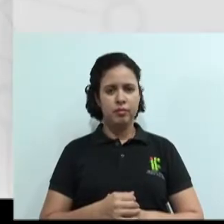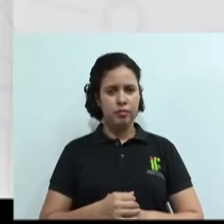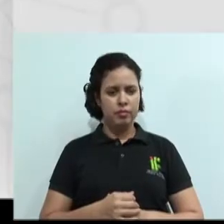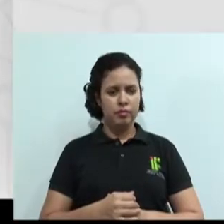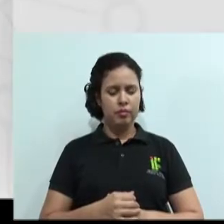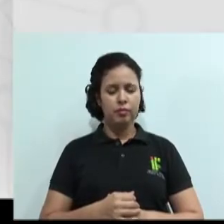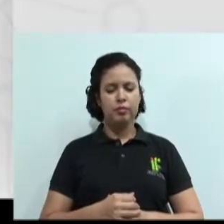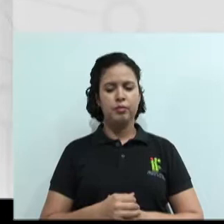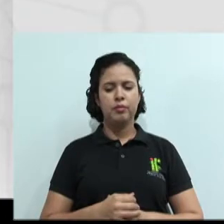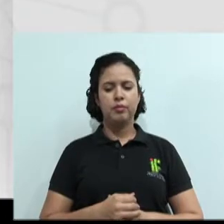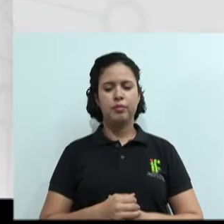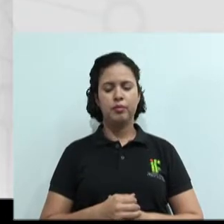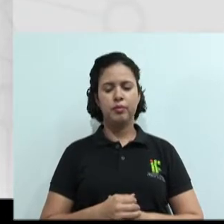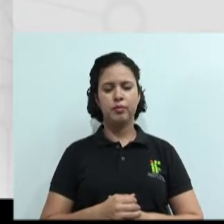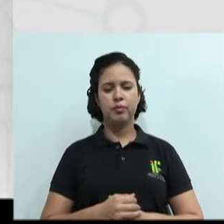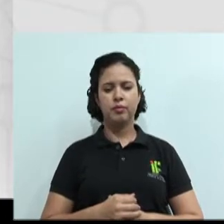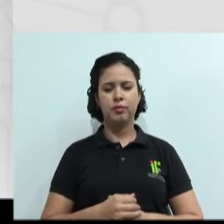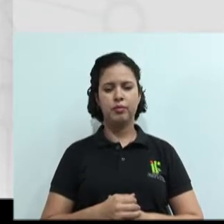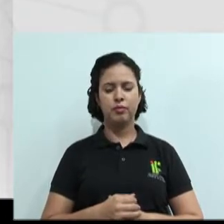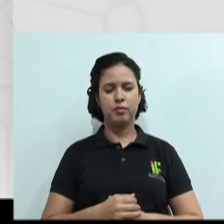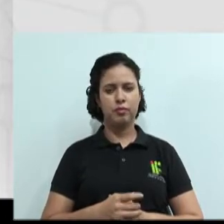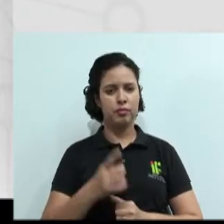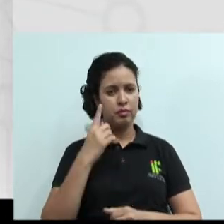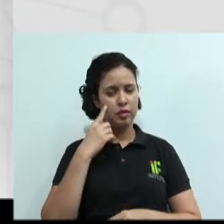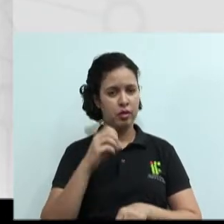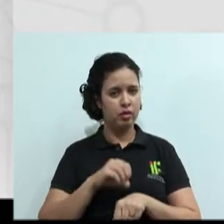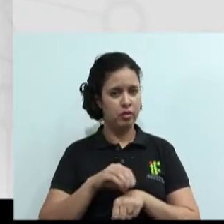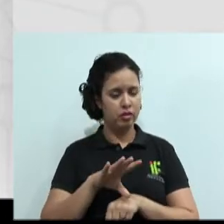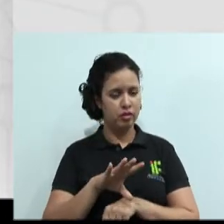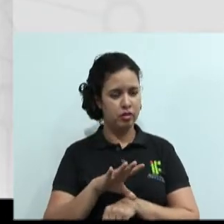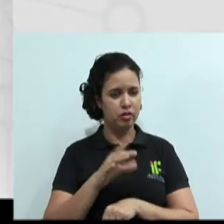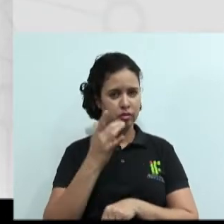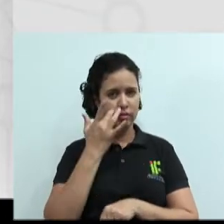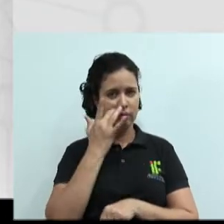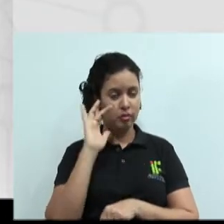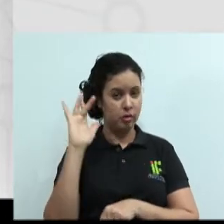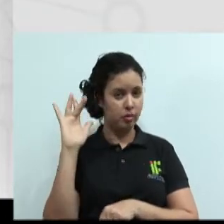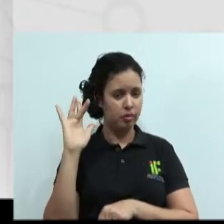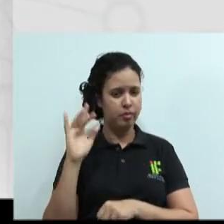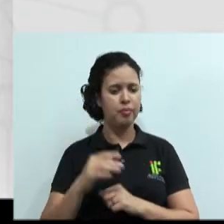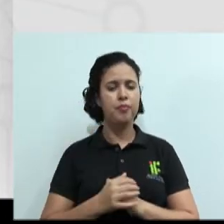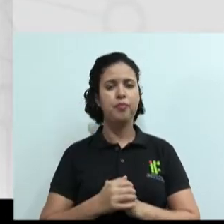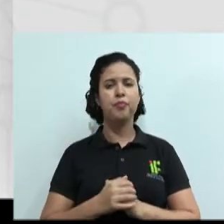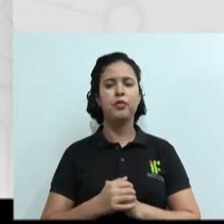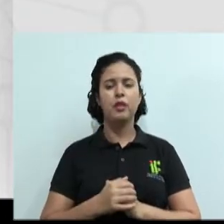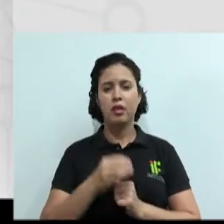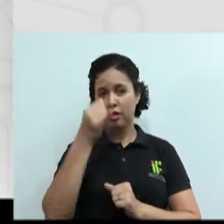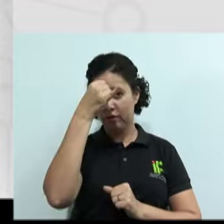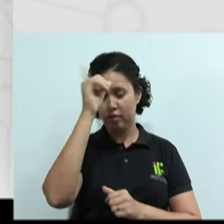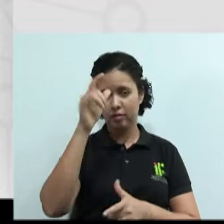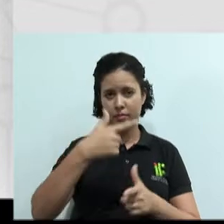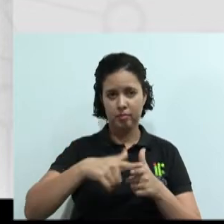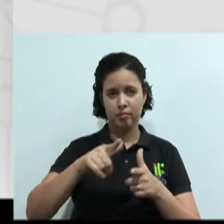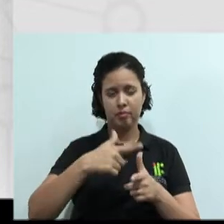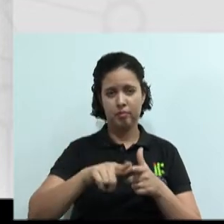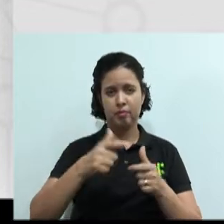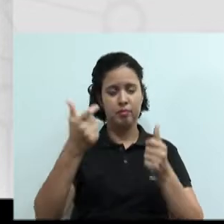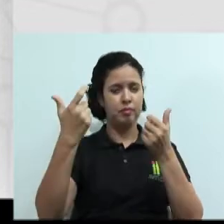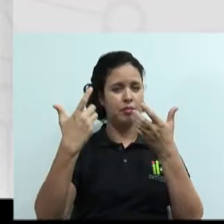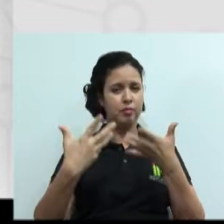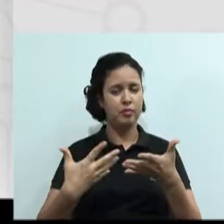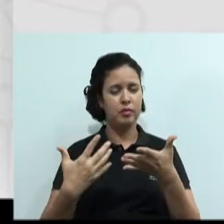nosso conteúdo. Olha uma dica de ouro aí. para não me lindrar a outra parte, para não chatear a outra parte, diga claramente,